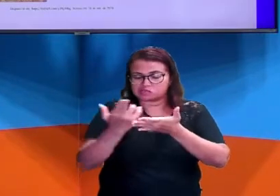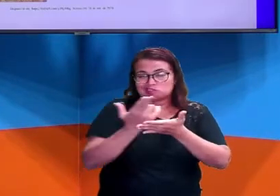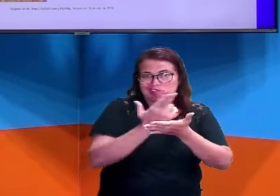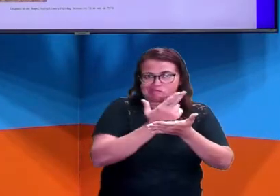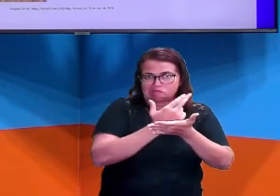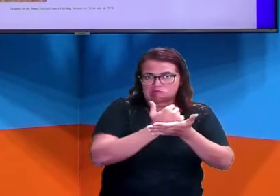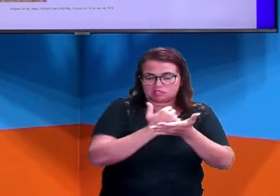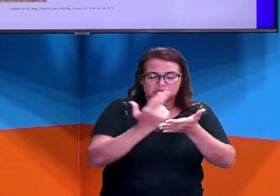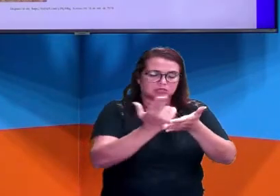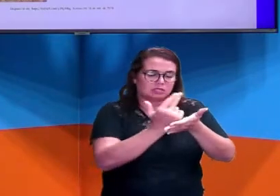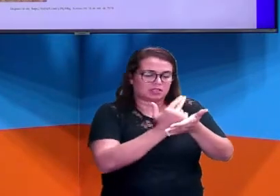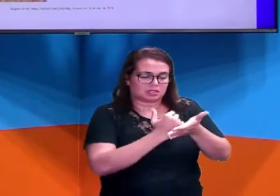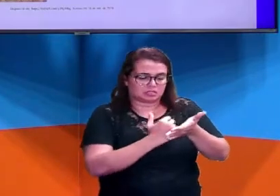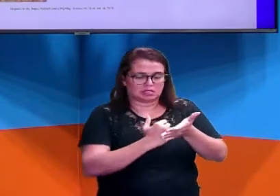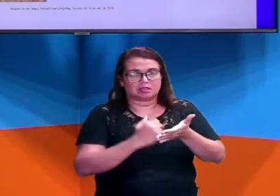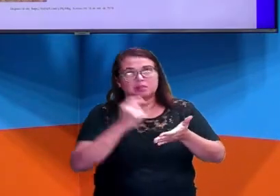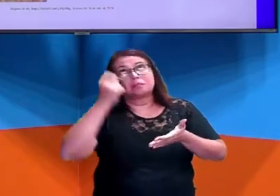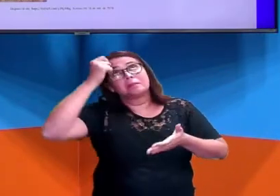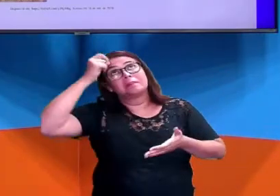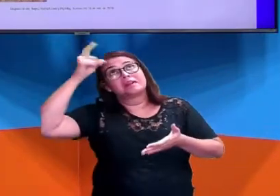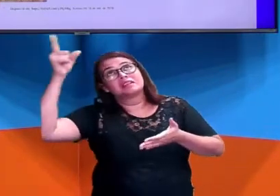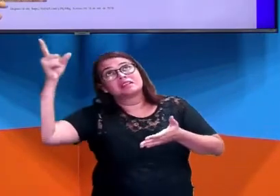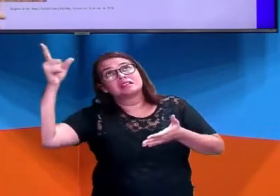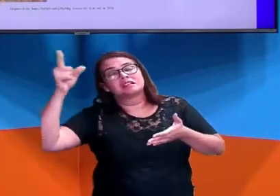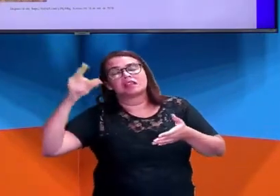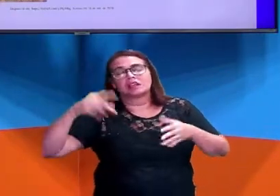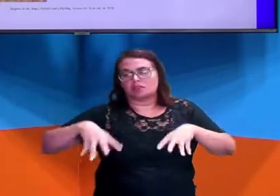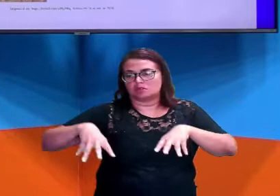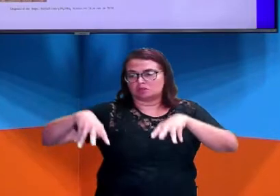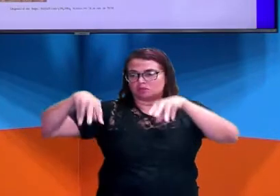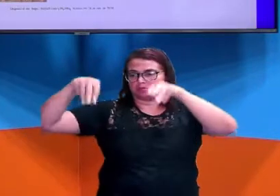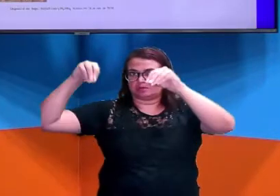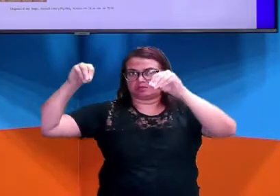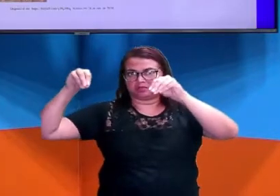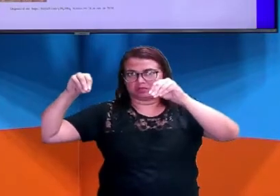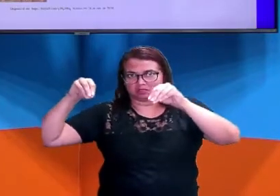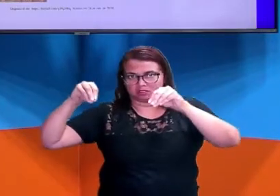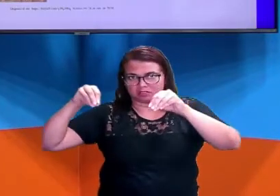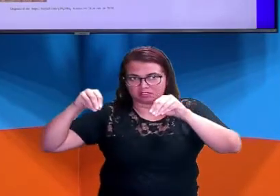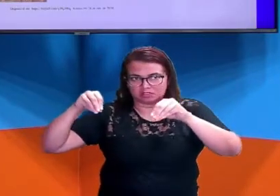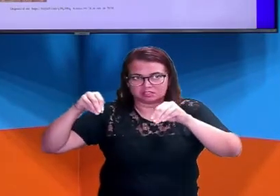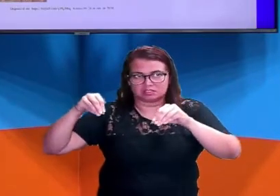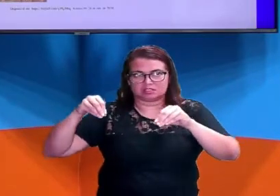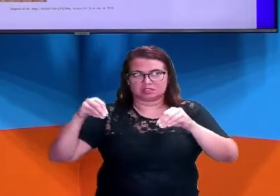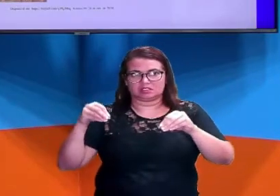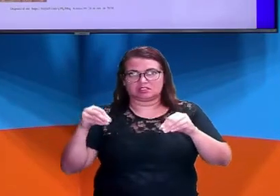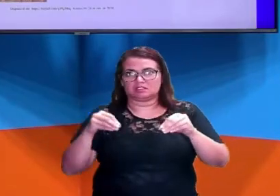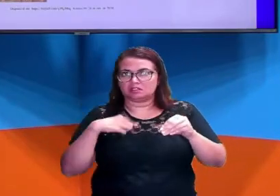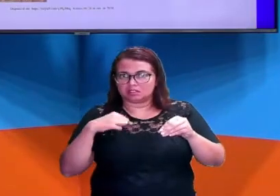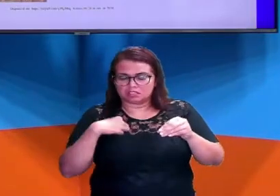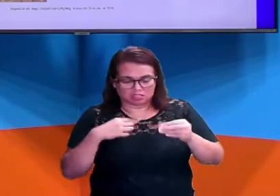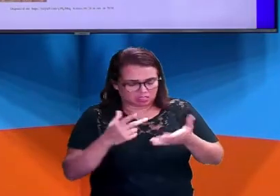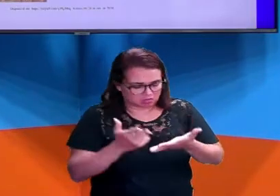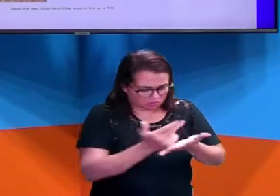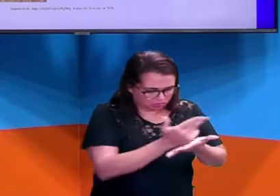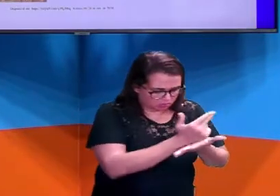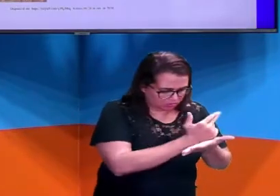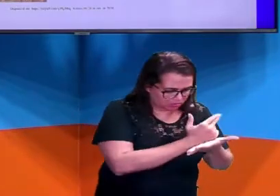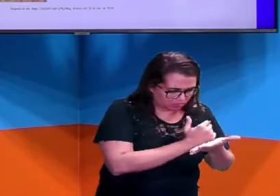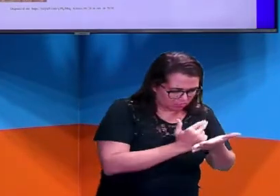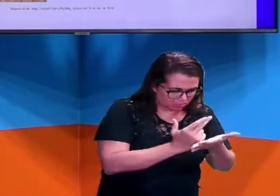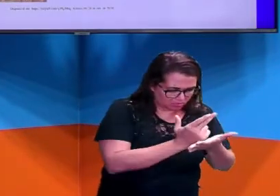um desenho do museu e aí eu tenho em forma de um croquis. É